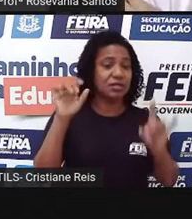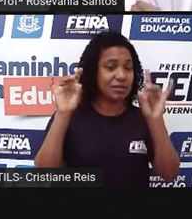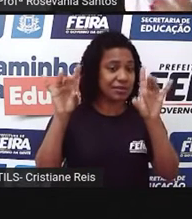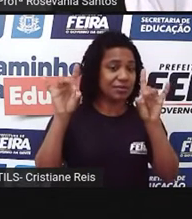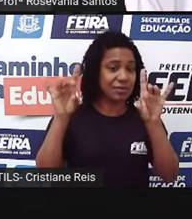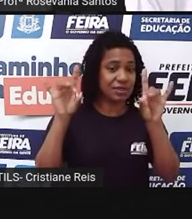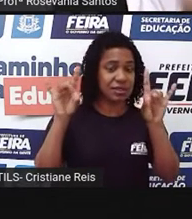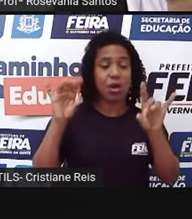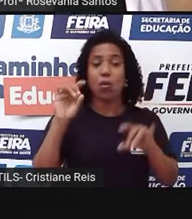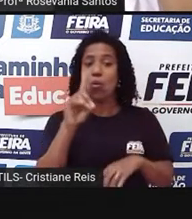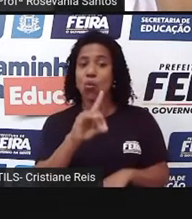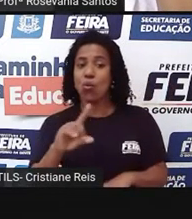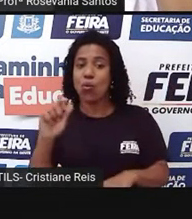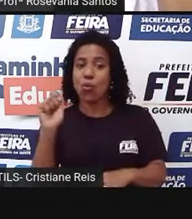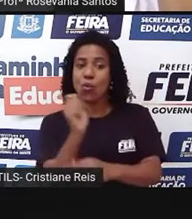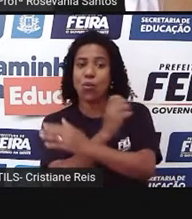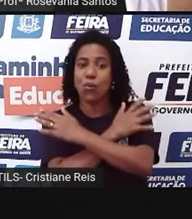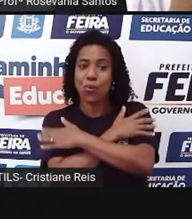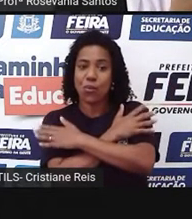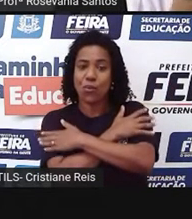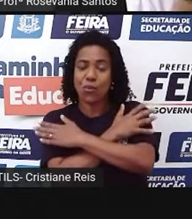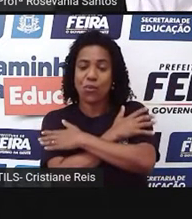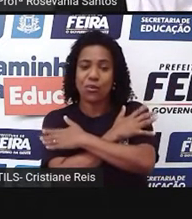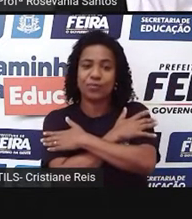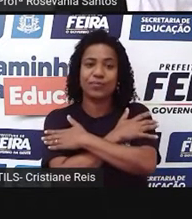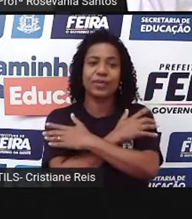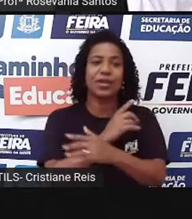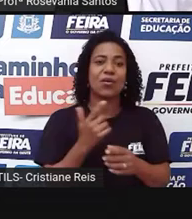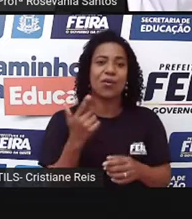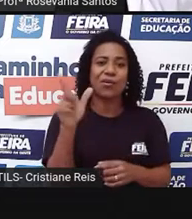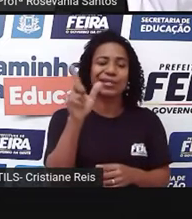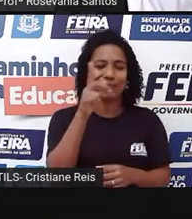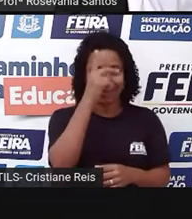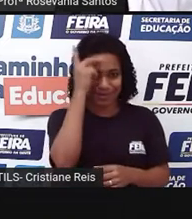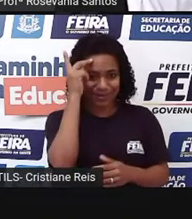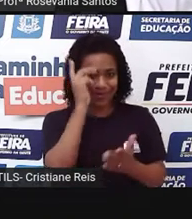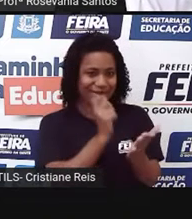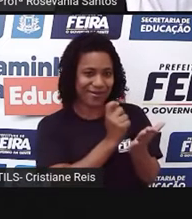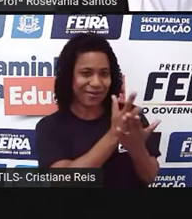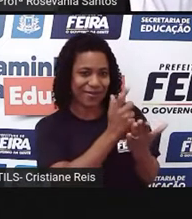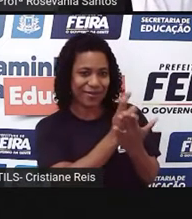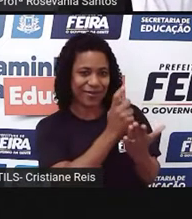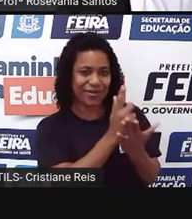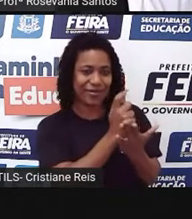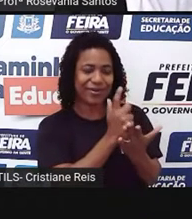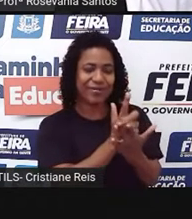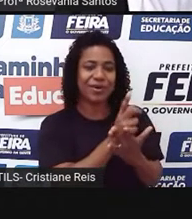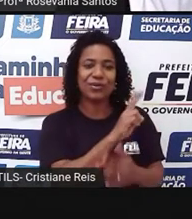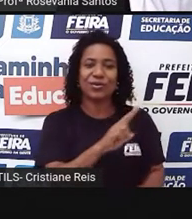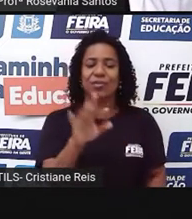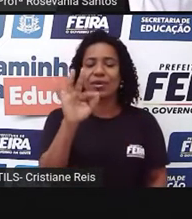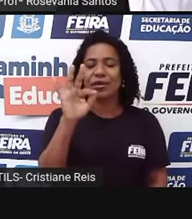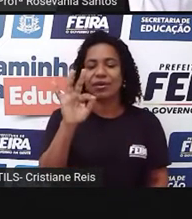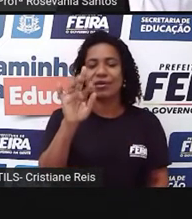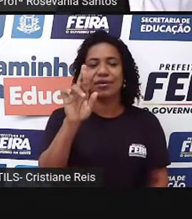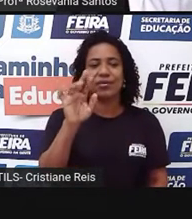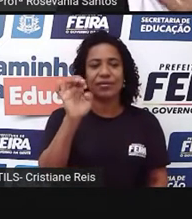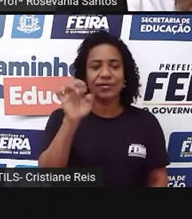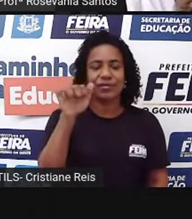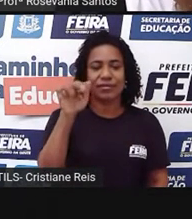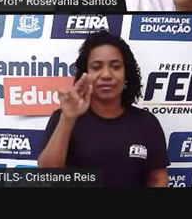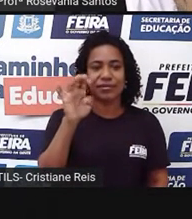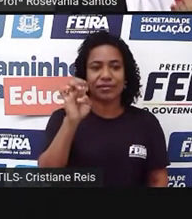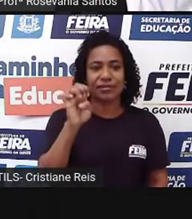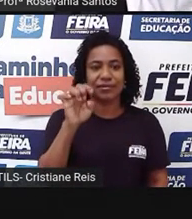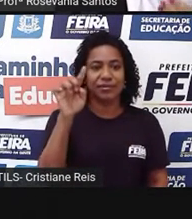que a gente encontra muito, né, na feira, os freguês somos nós, né, que vamos lá comprar, usada para tratamento dos